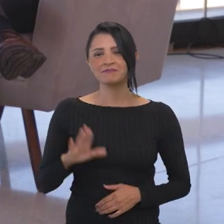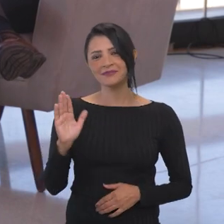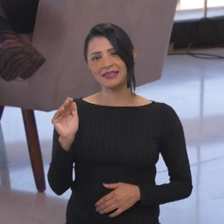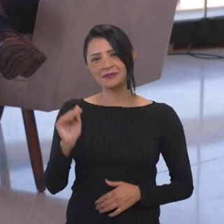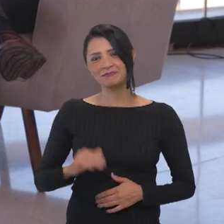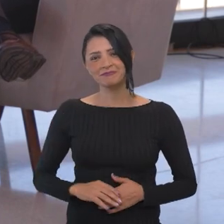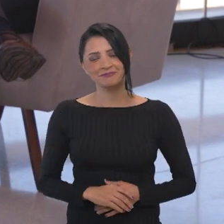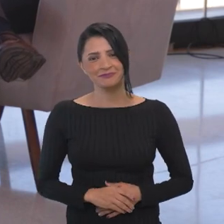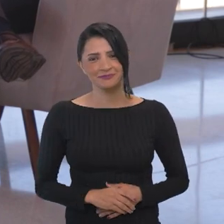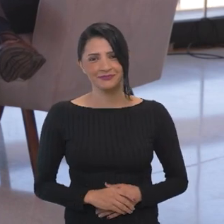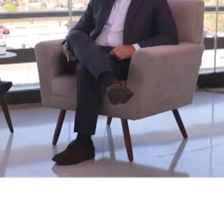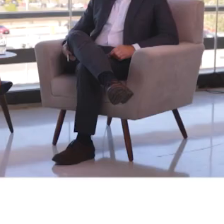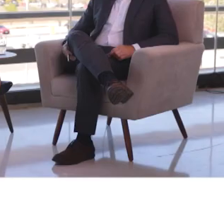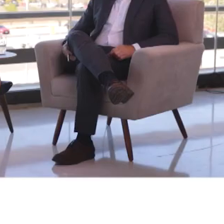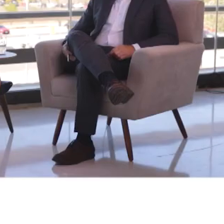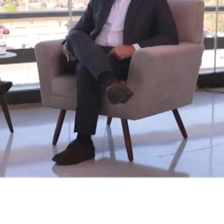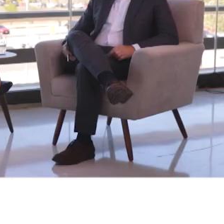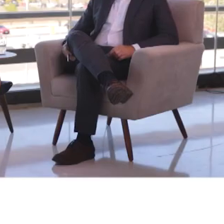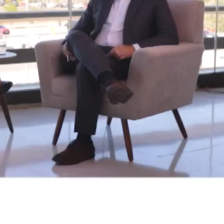Até o próximo programa.